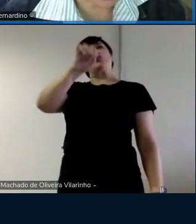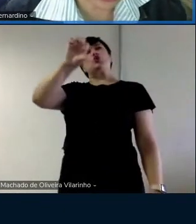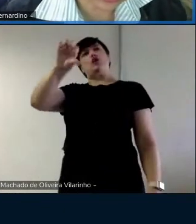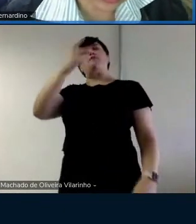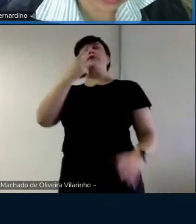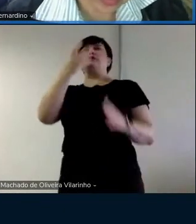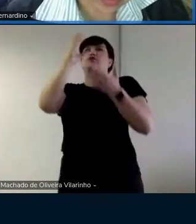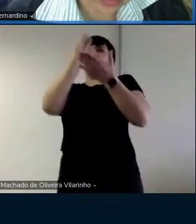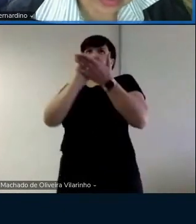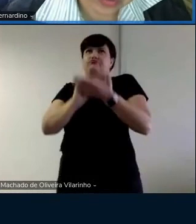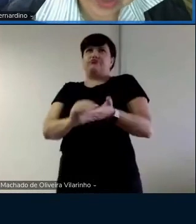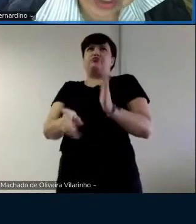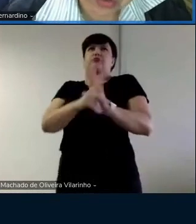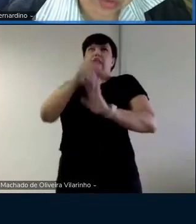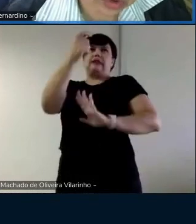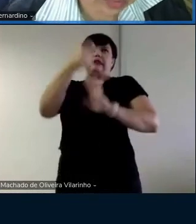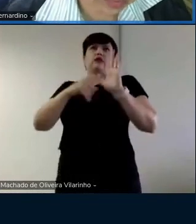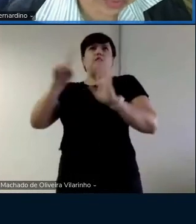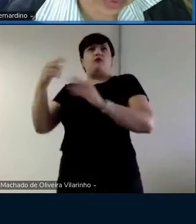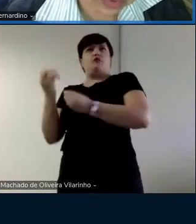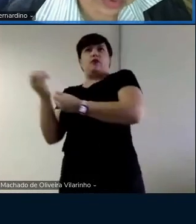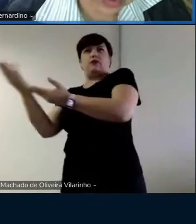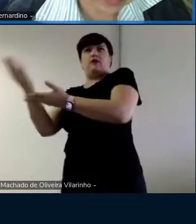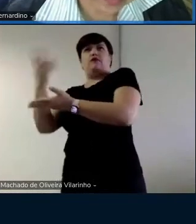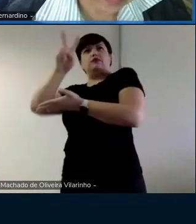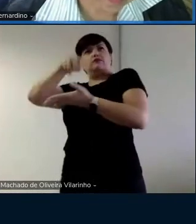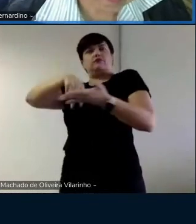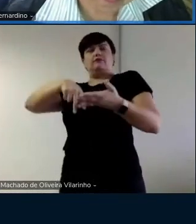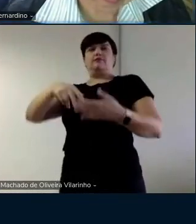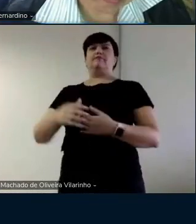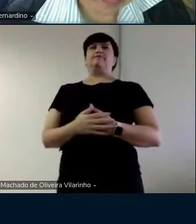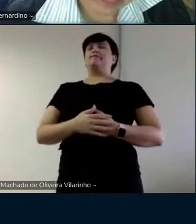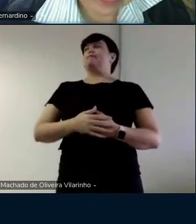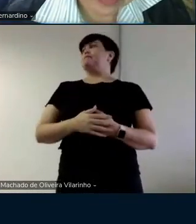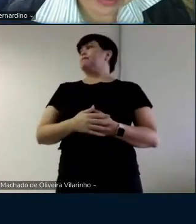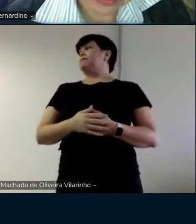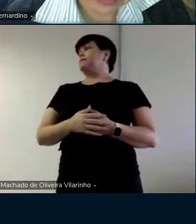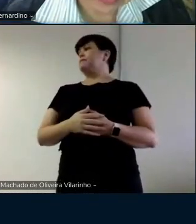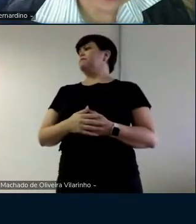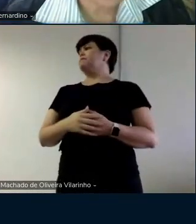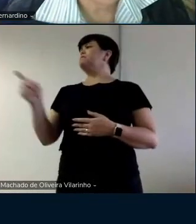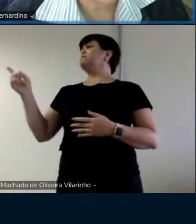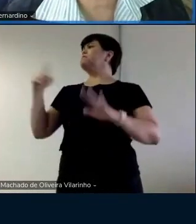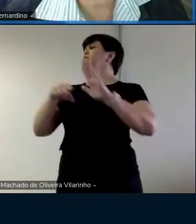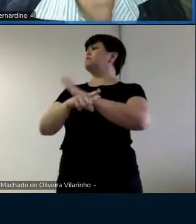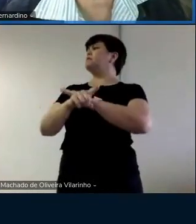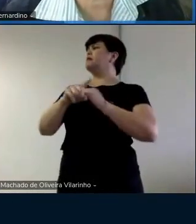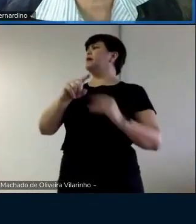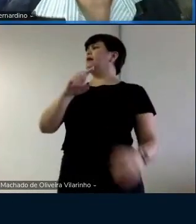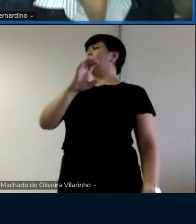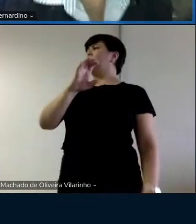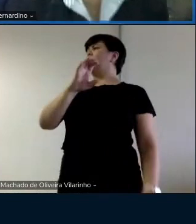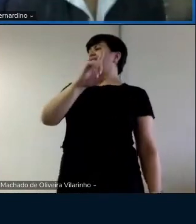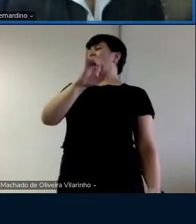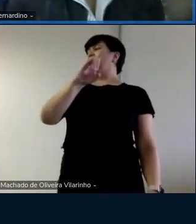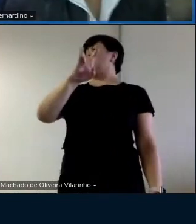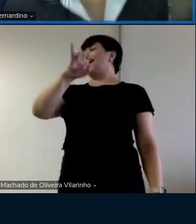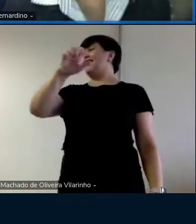já anotei aqui no texto. Deixa eu ver aqui um outro ponto. Delídeo. Delídeo. Delídeo.